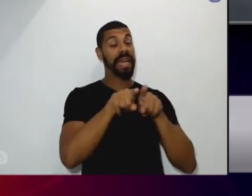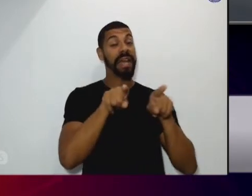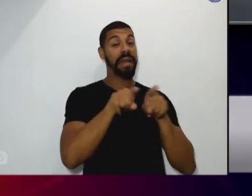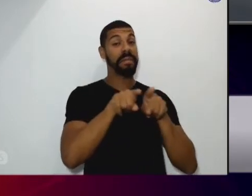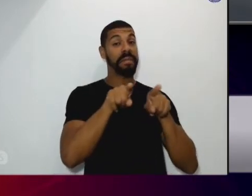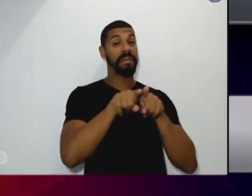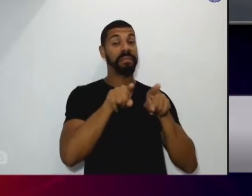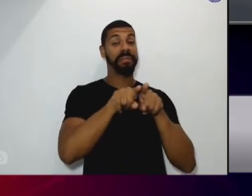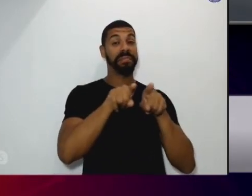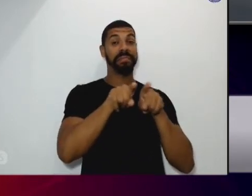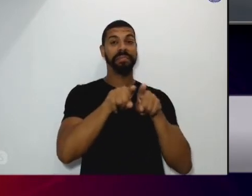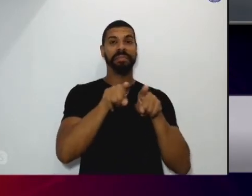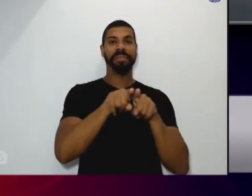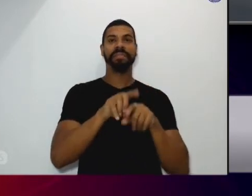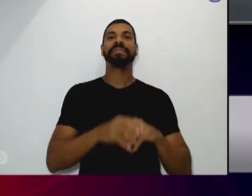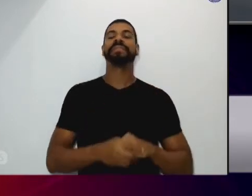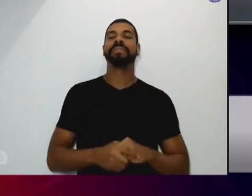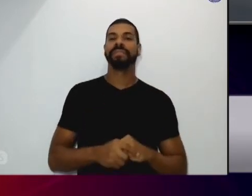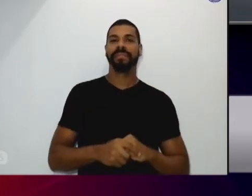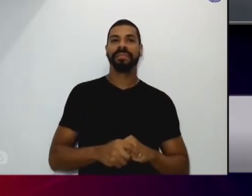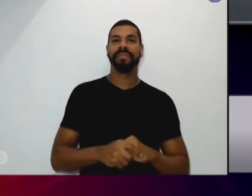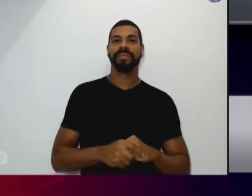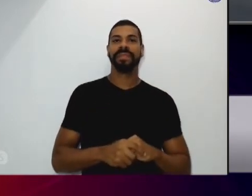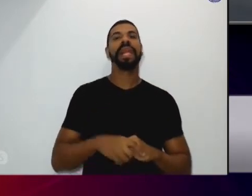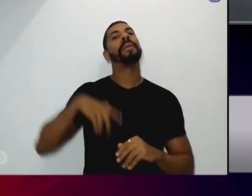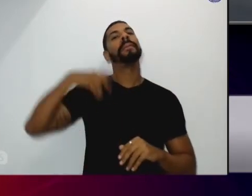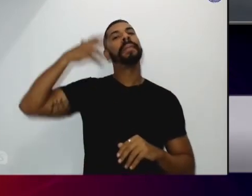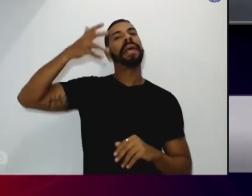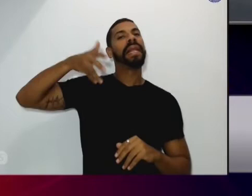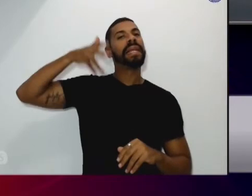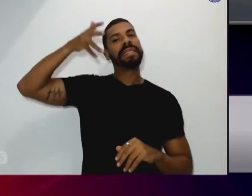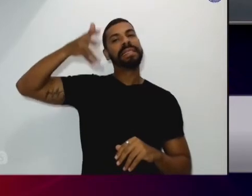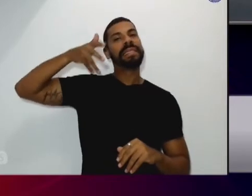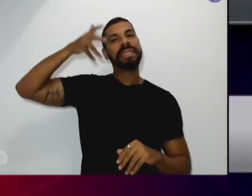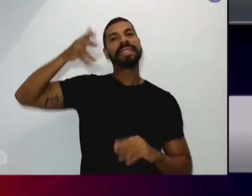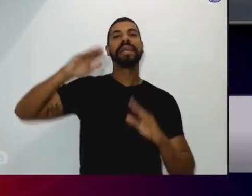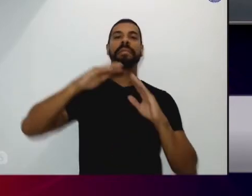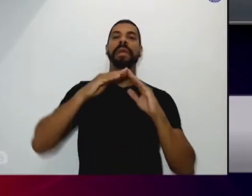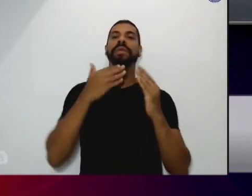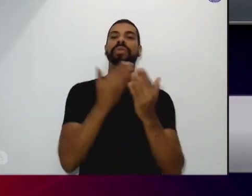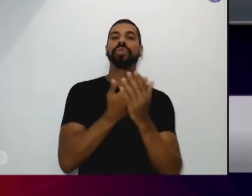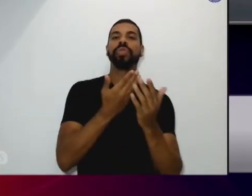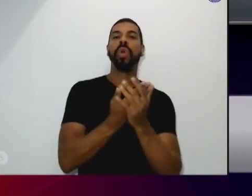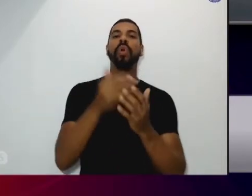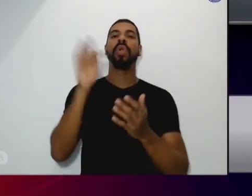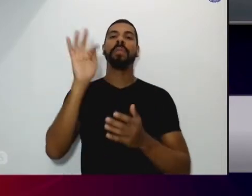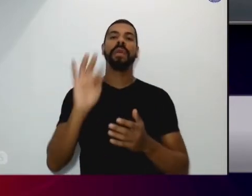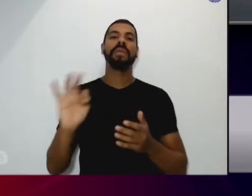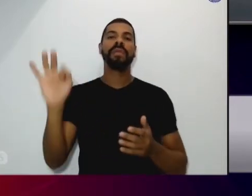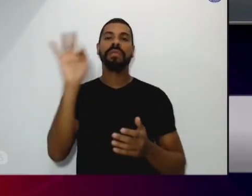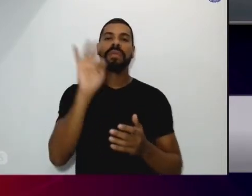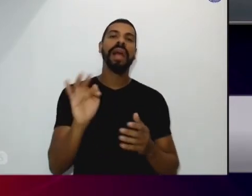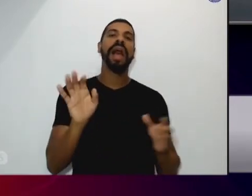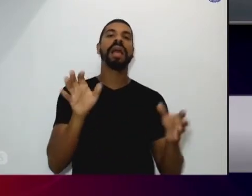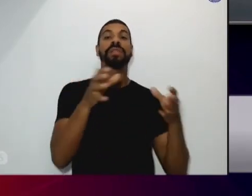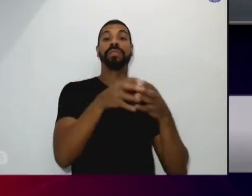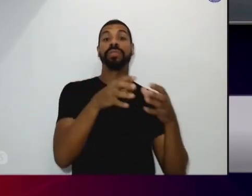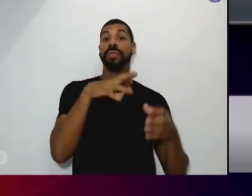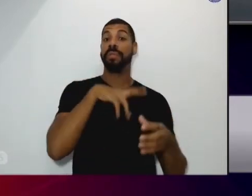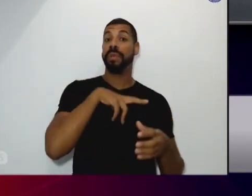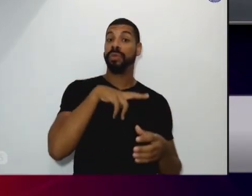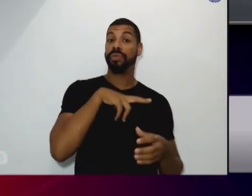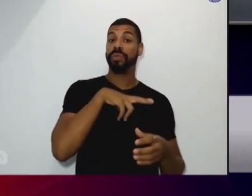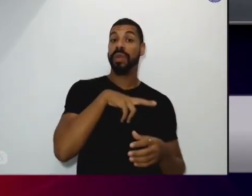à vida oferece são palestras para escolas para faculdades para instituição particular ou pública